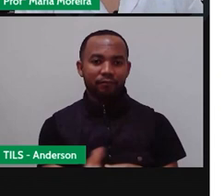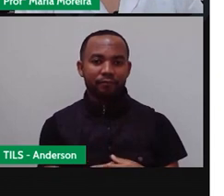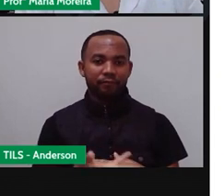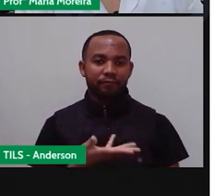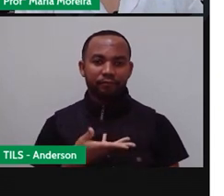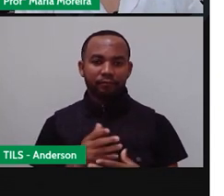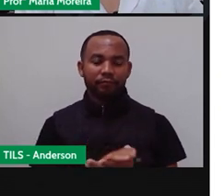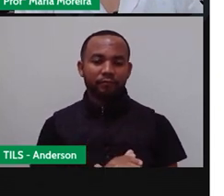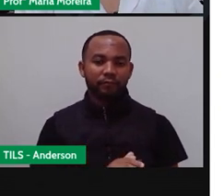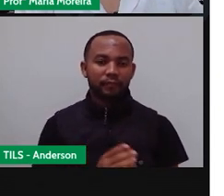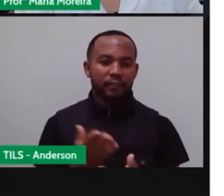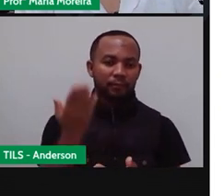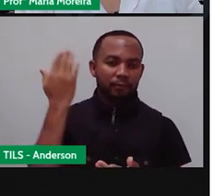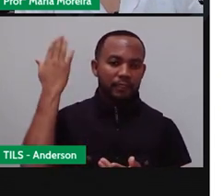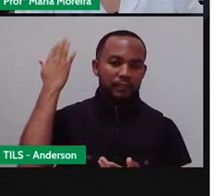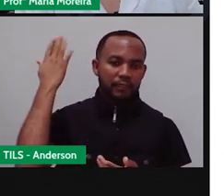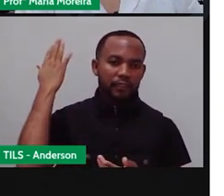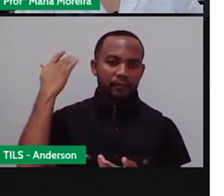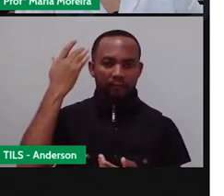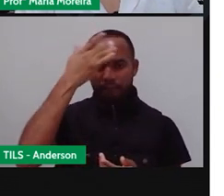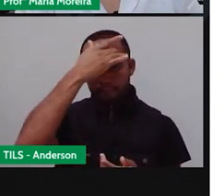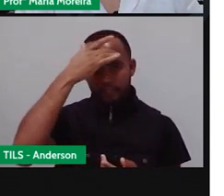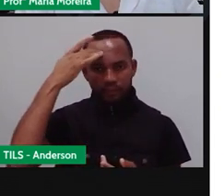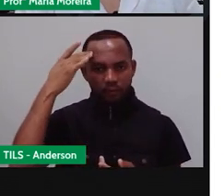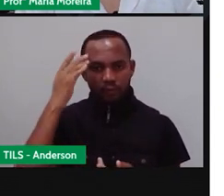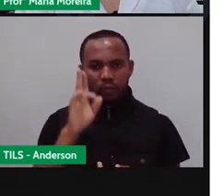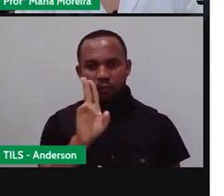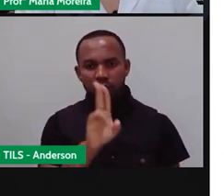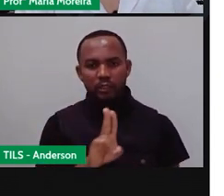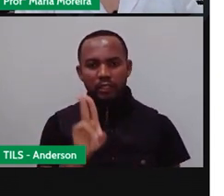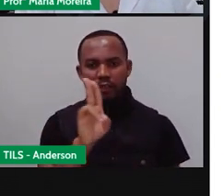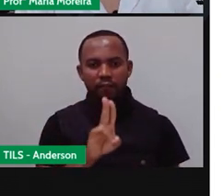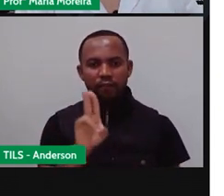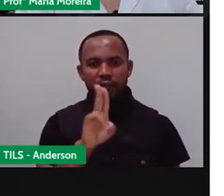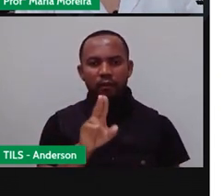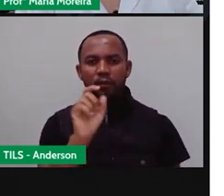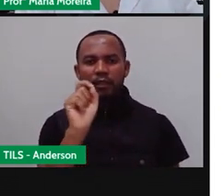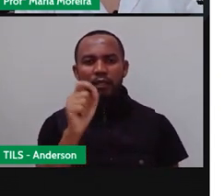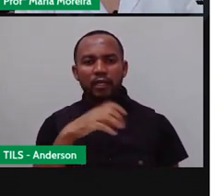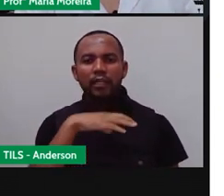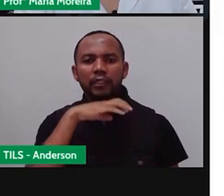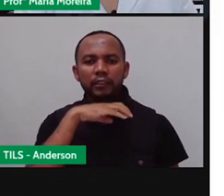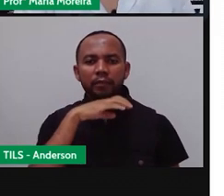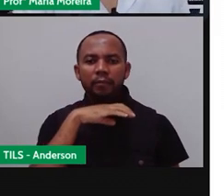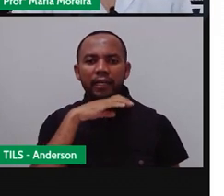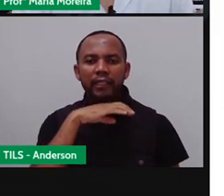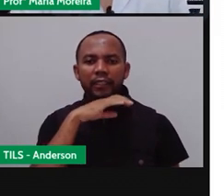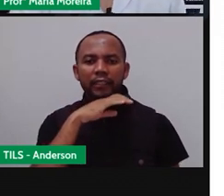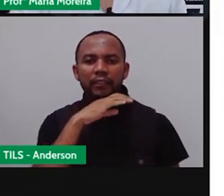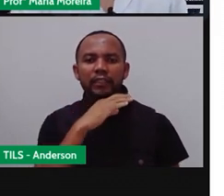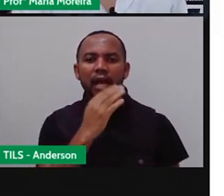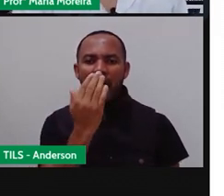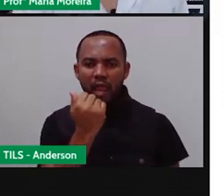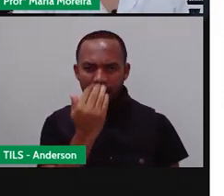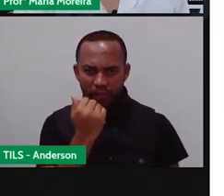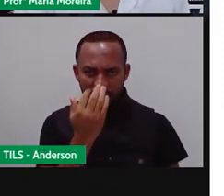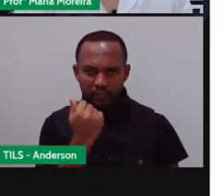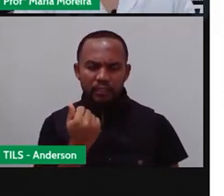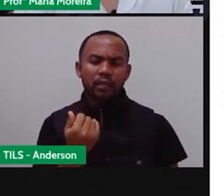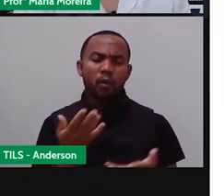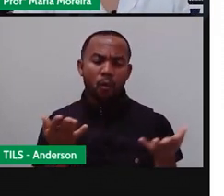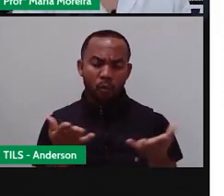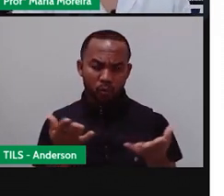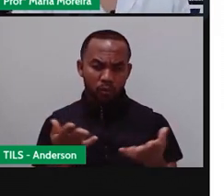Bom, no início, os seres humanos faziam uso de animais para alimentação, não é isso? Hoje também, tá, gente?